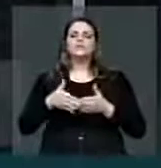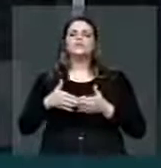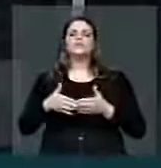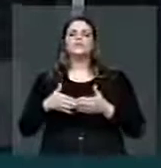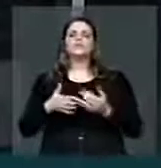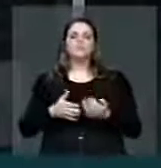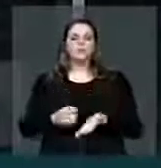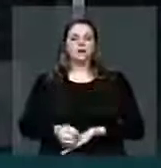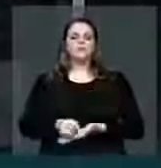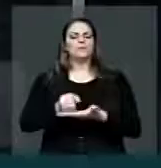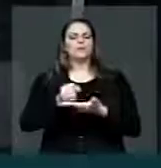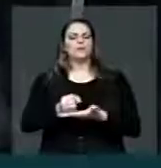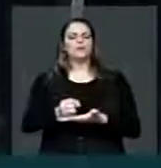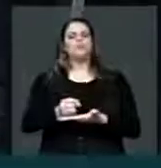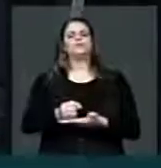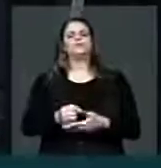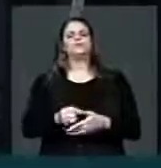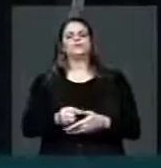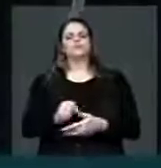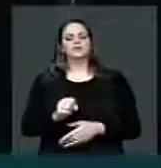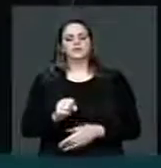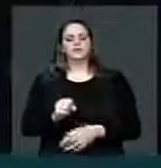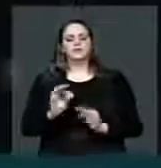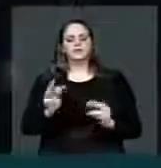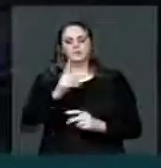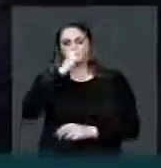solidariedade aos garimpeiros de Serra Pelada.